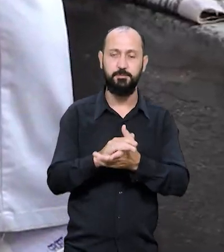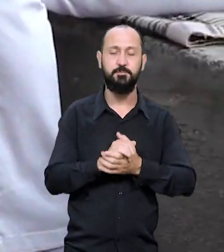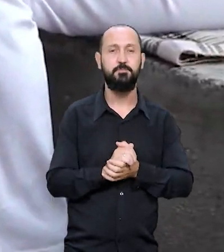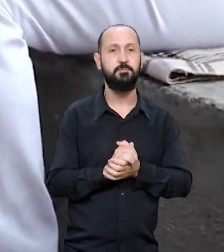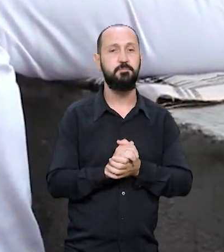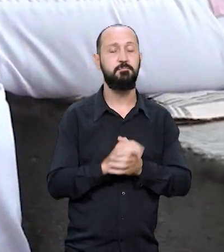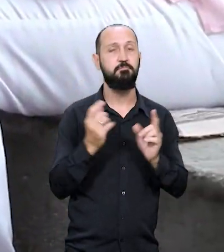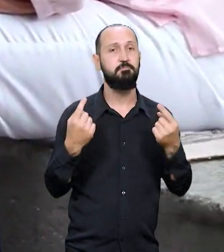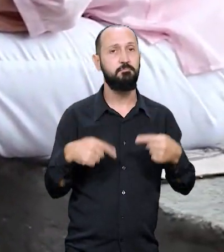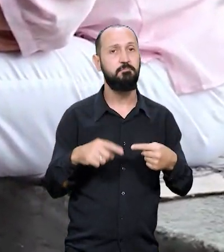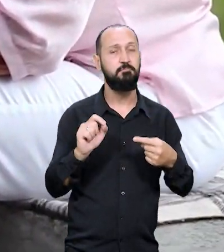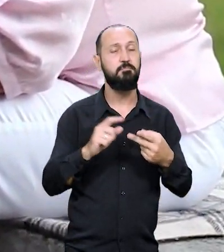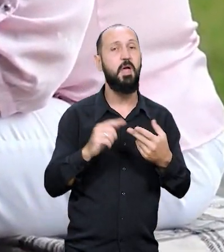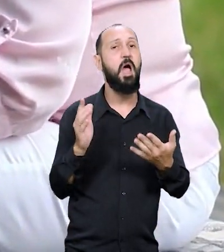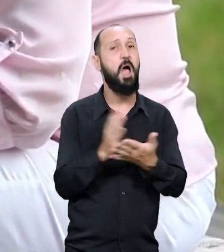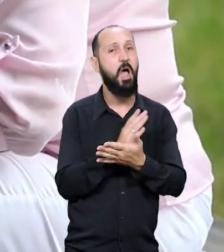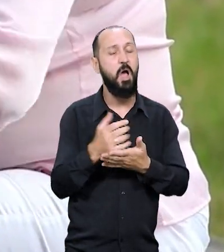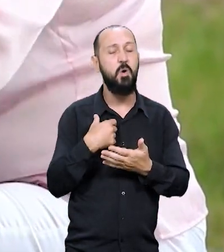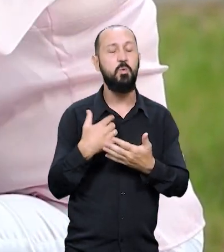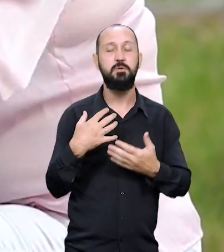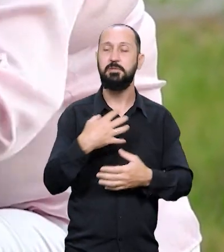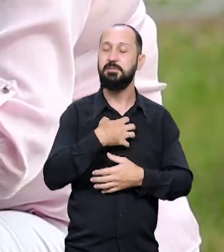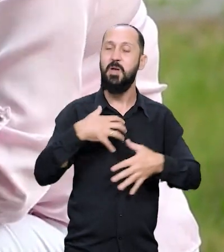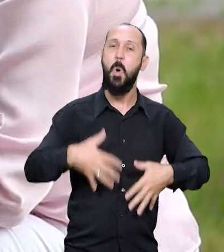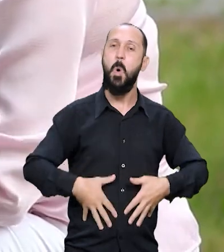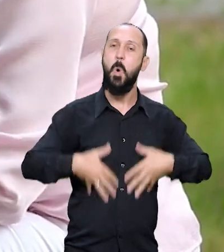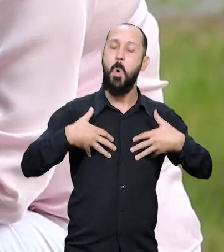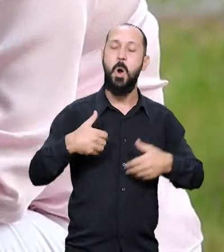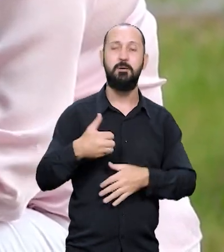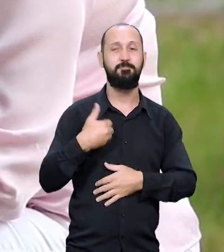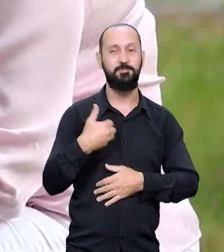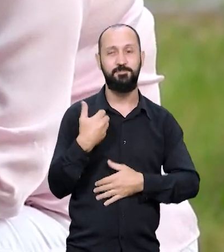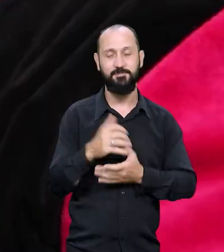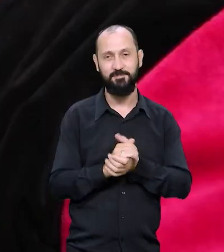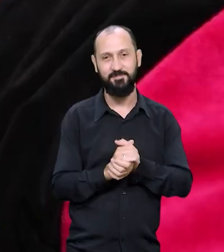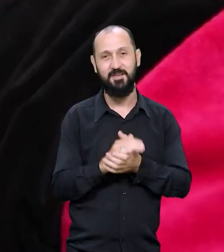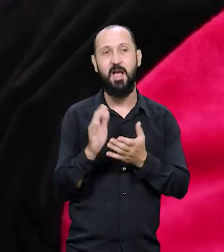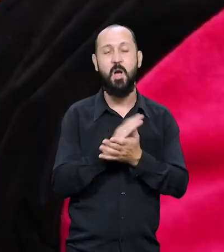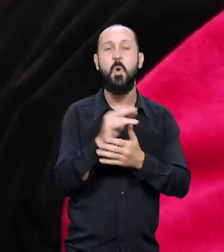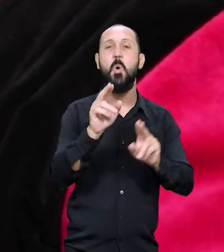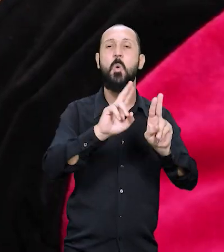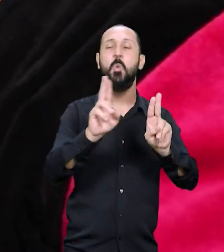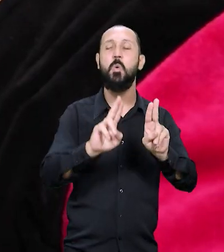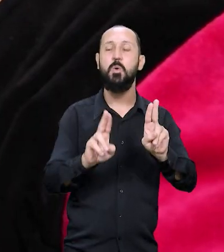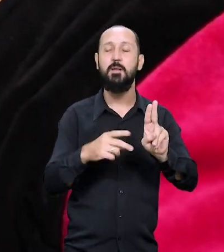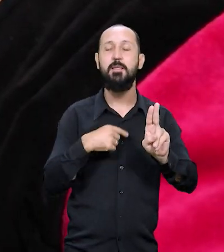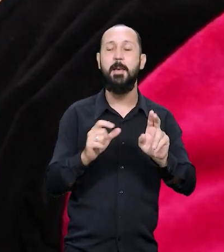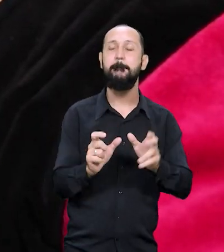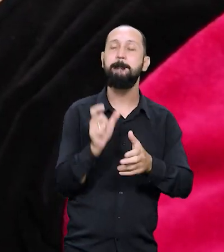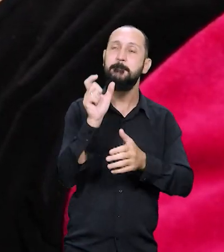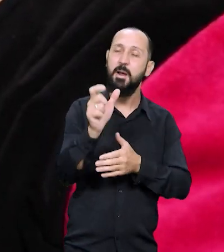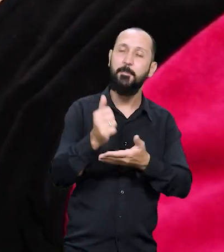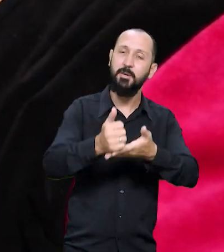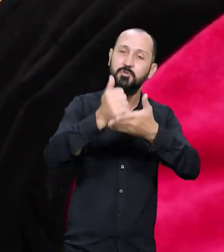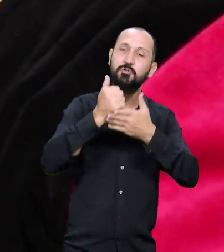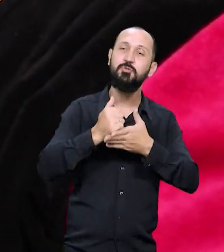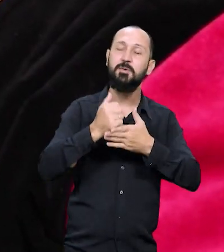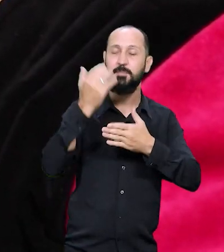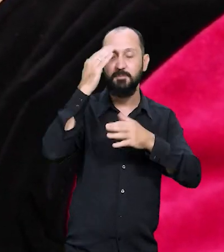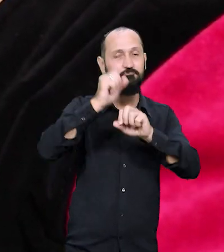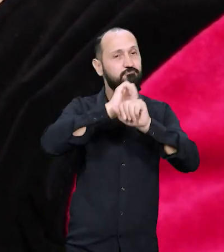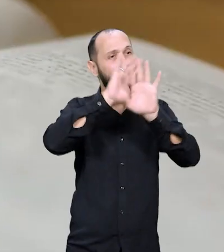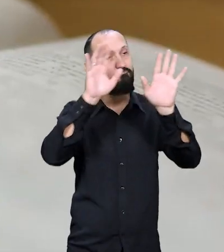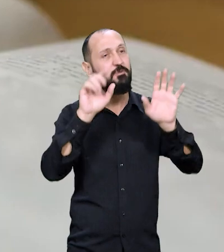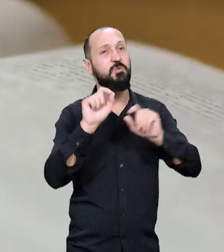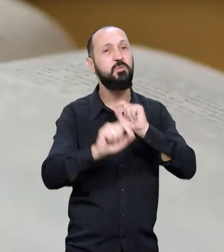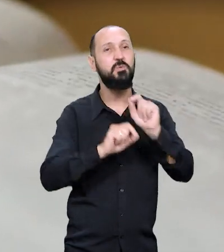Por outro lado, tem gente que sente orgulho da idade que tem. E alguns nomes têm surgido para ajudar a gente a entender esse